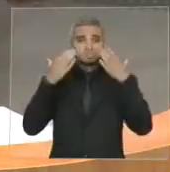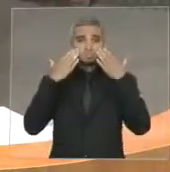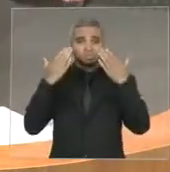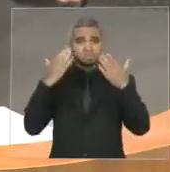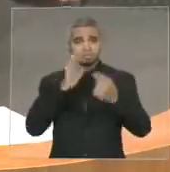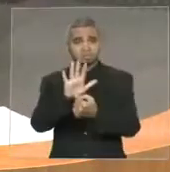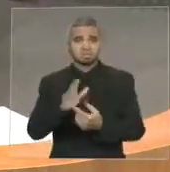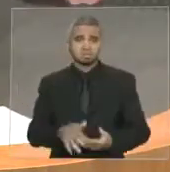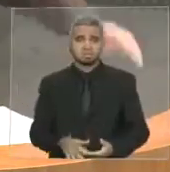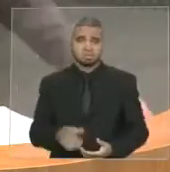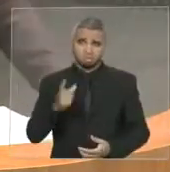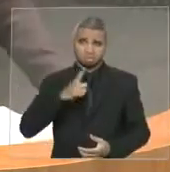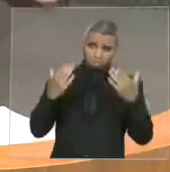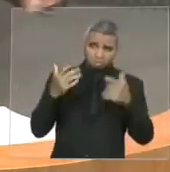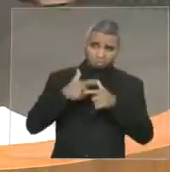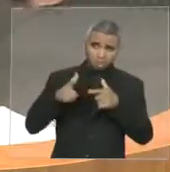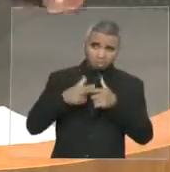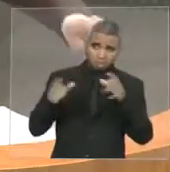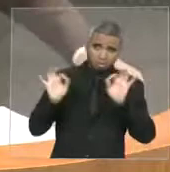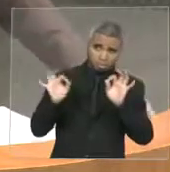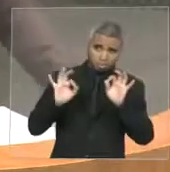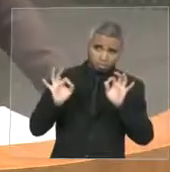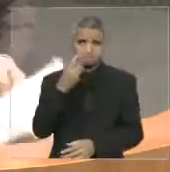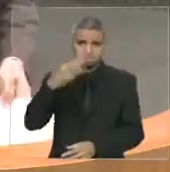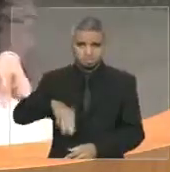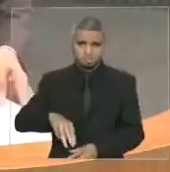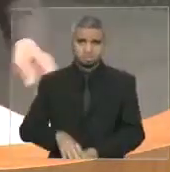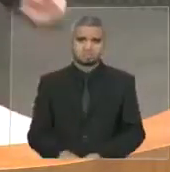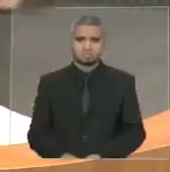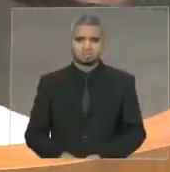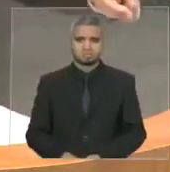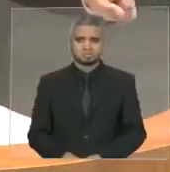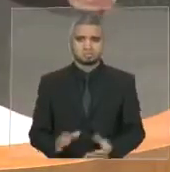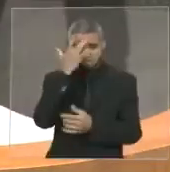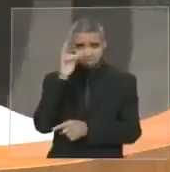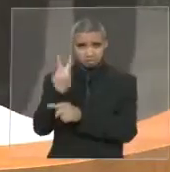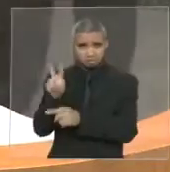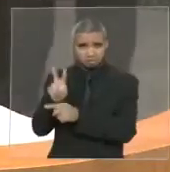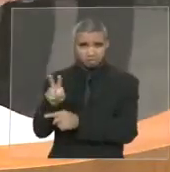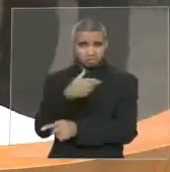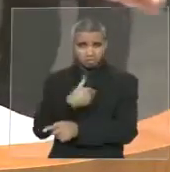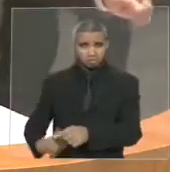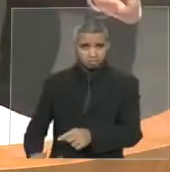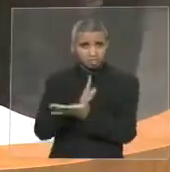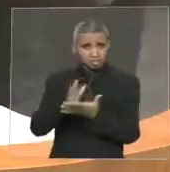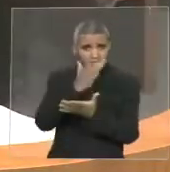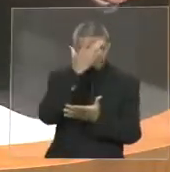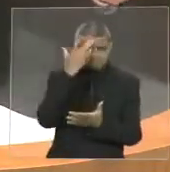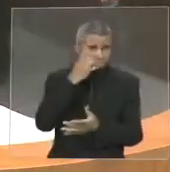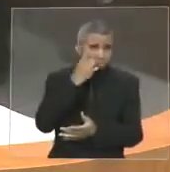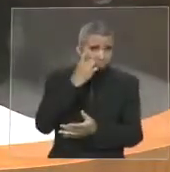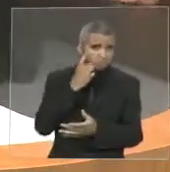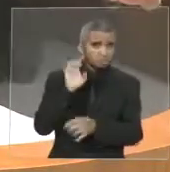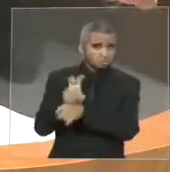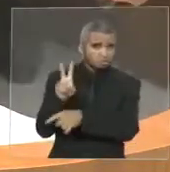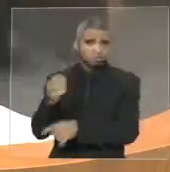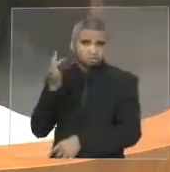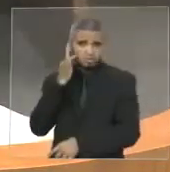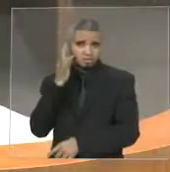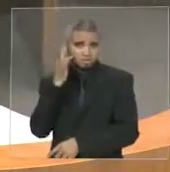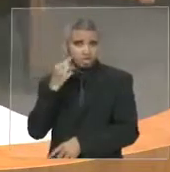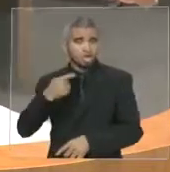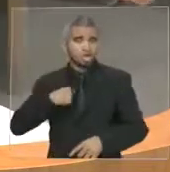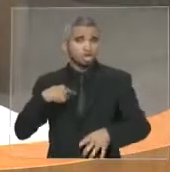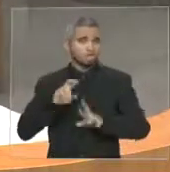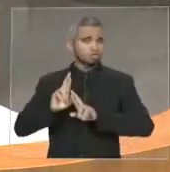saber se tem transparência e se não tem problema, por que que não assinam a CPI? Alguns estão defendendo o governo, alguns estão defendendo o Flávio Dino. Eu estou defendendo a população,